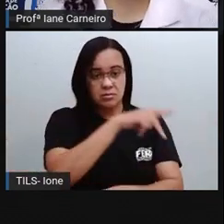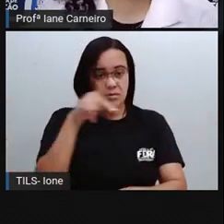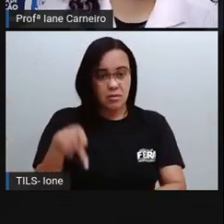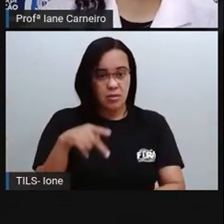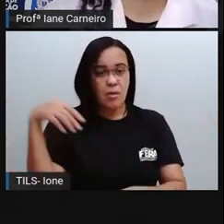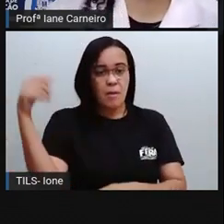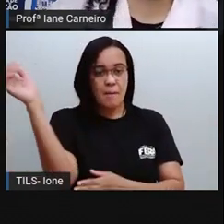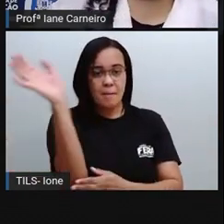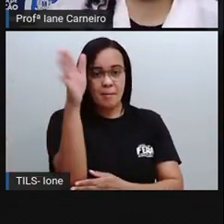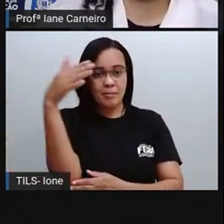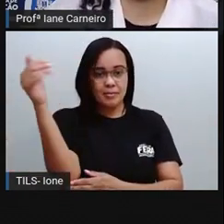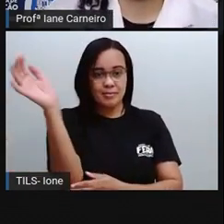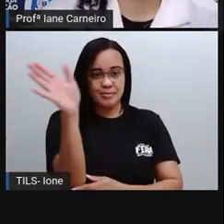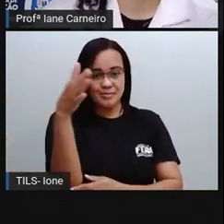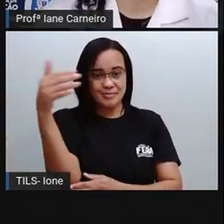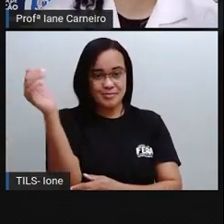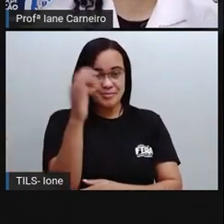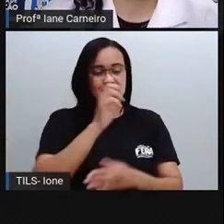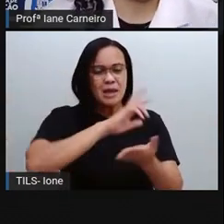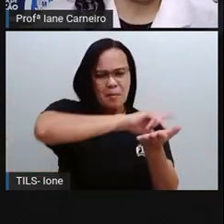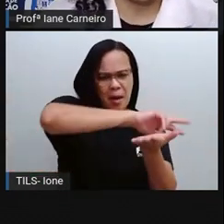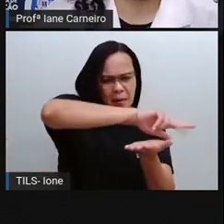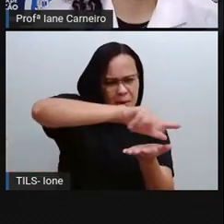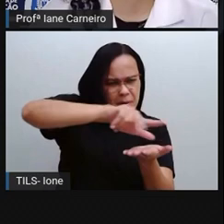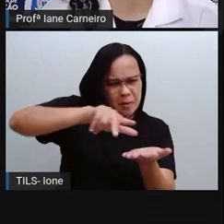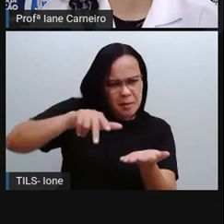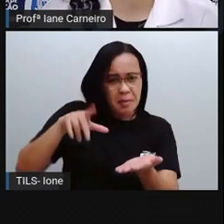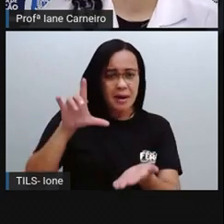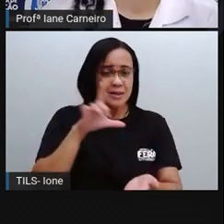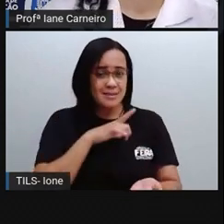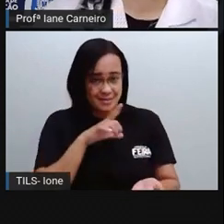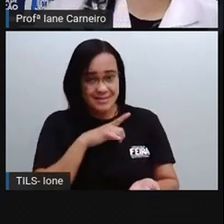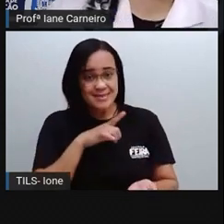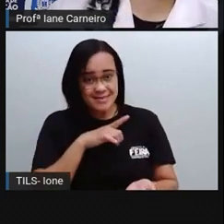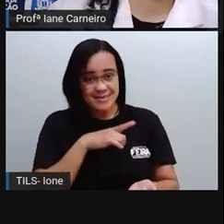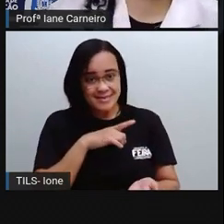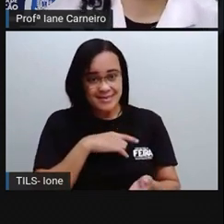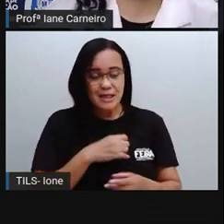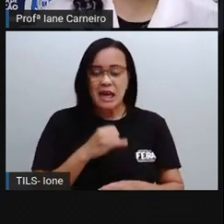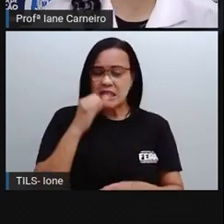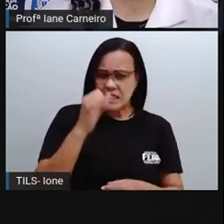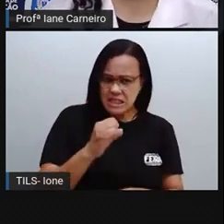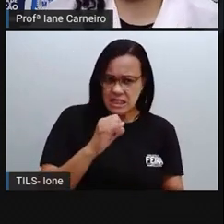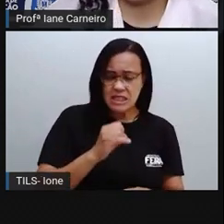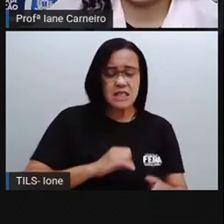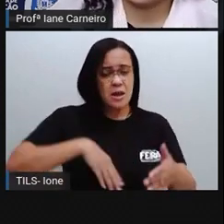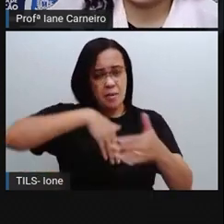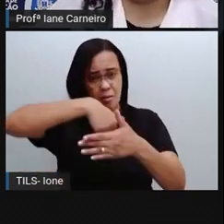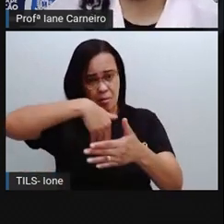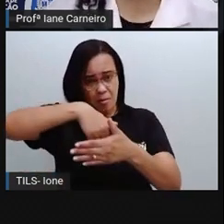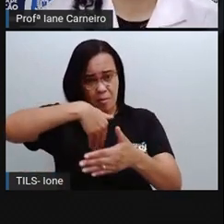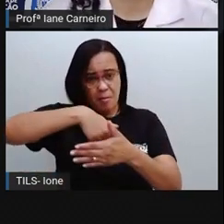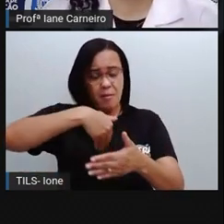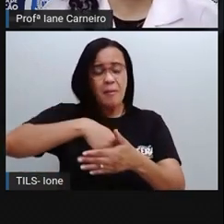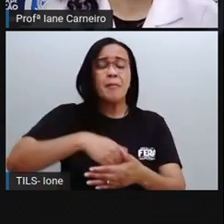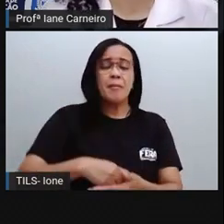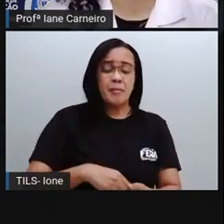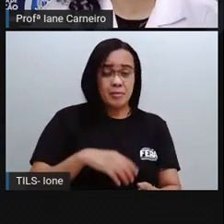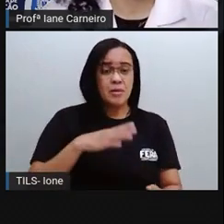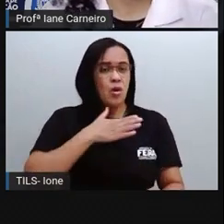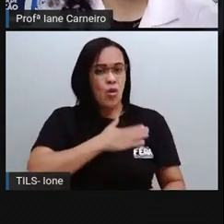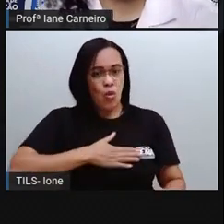quem torce pra algum time de futebol já vai ser legal pra você ver, né, se o time, qual é o estado do seu time, né?